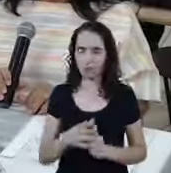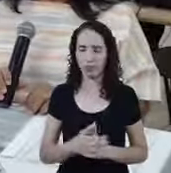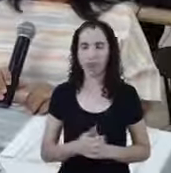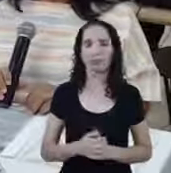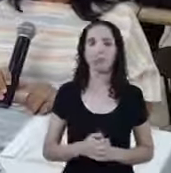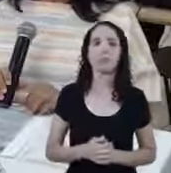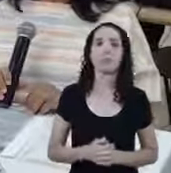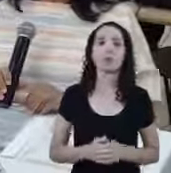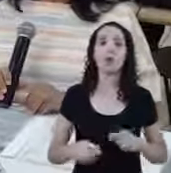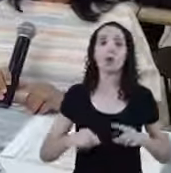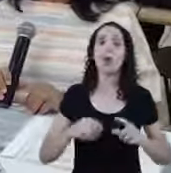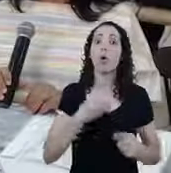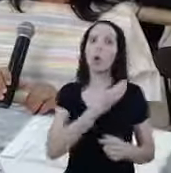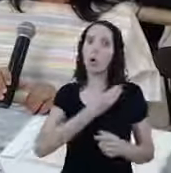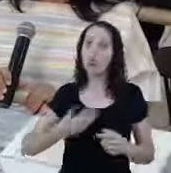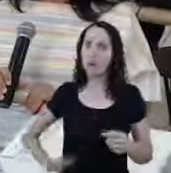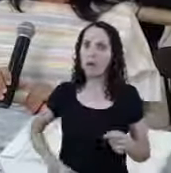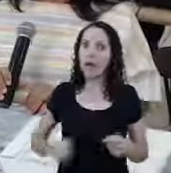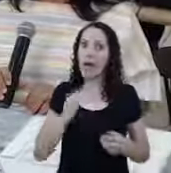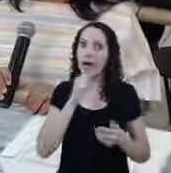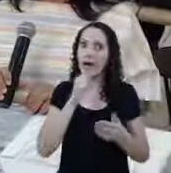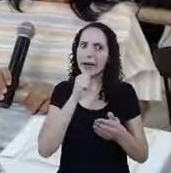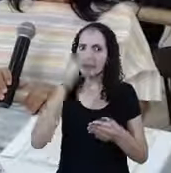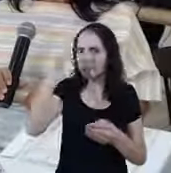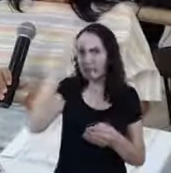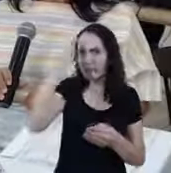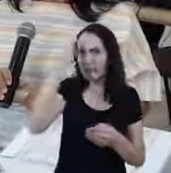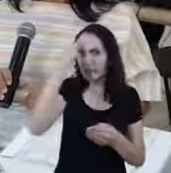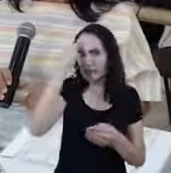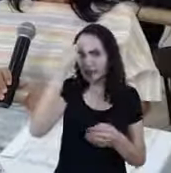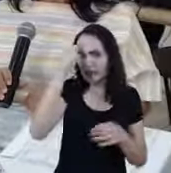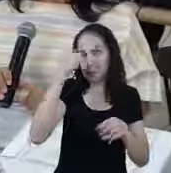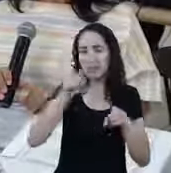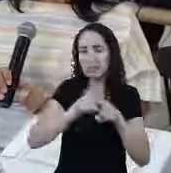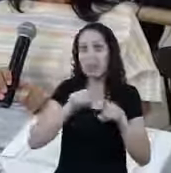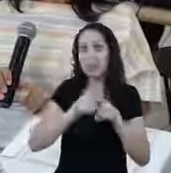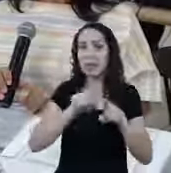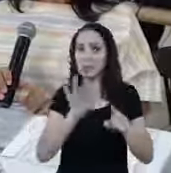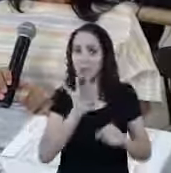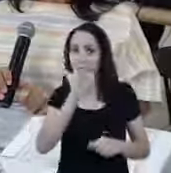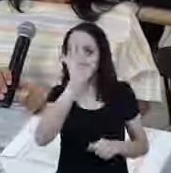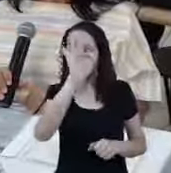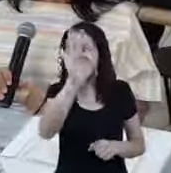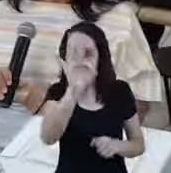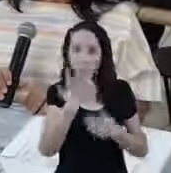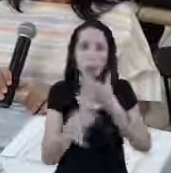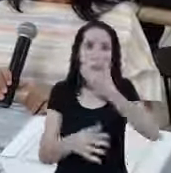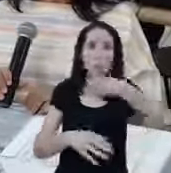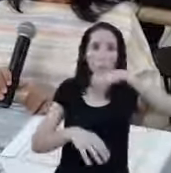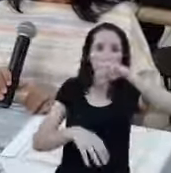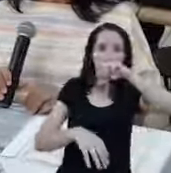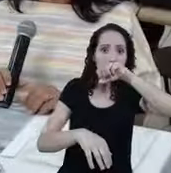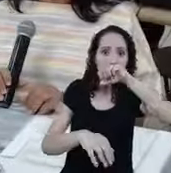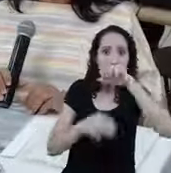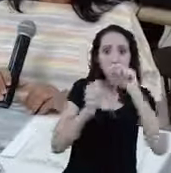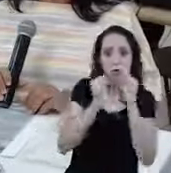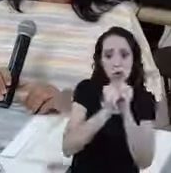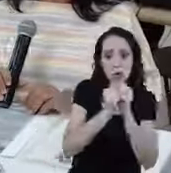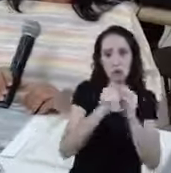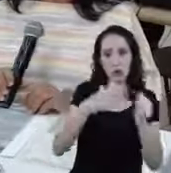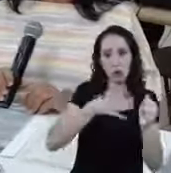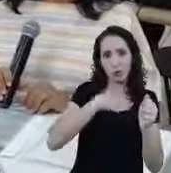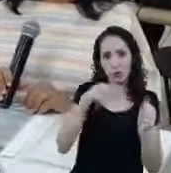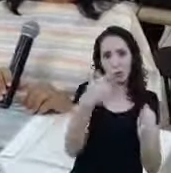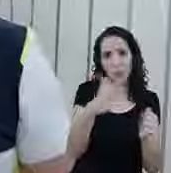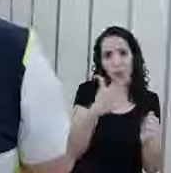Só que o governo estuda Estender esse benefício Para a família monoparental Em que o pai É o chefe de família E cuida dos filhos